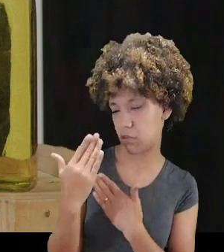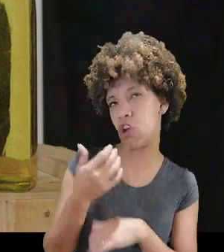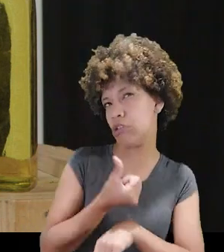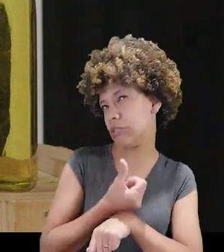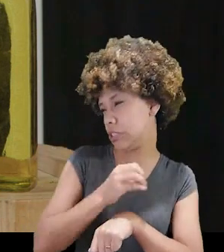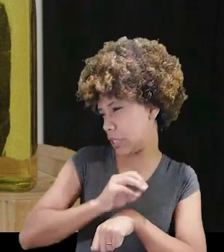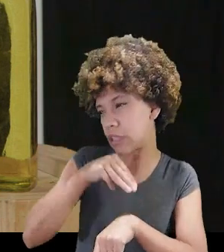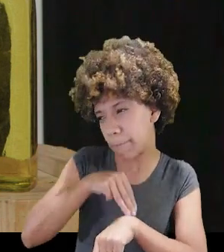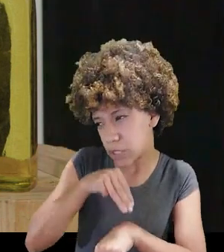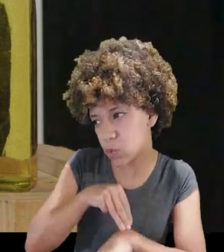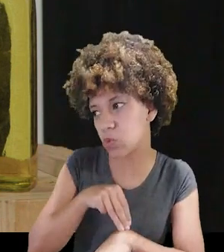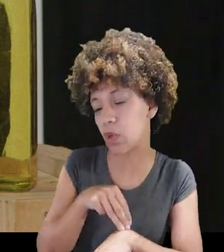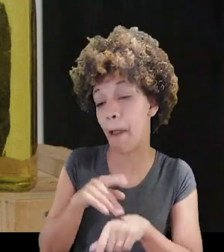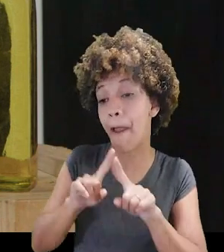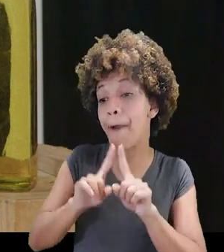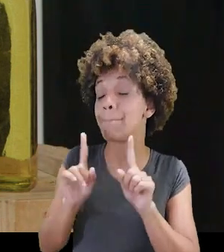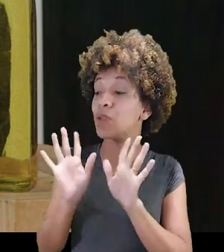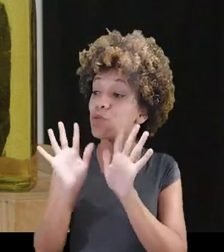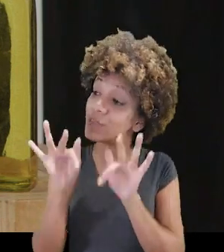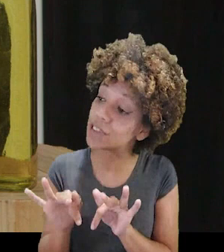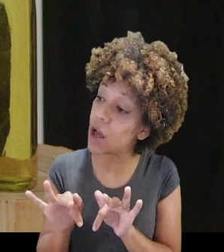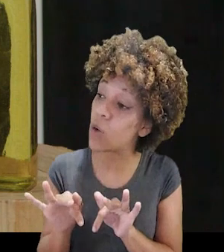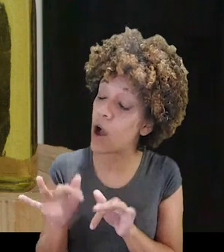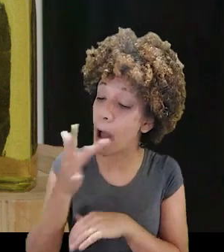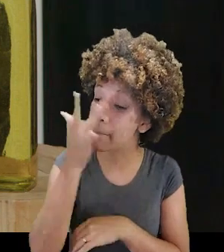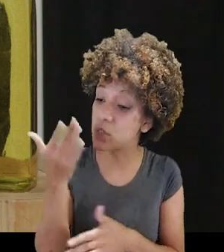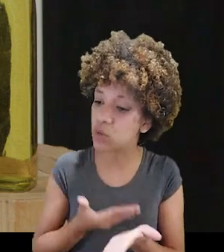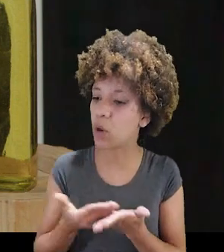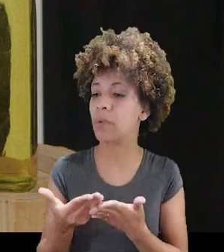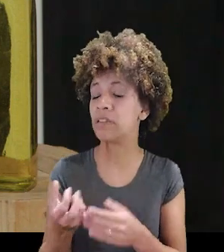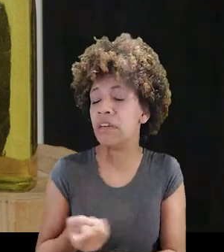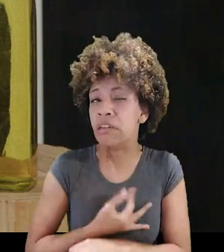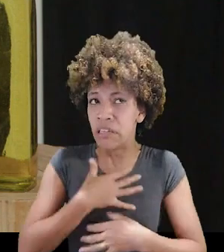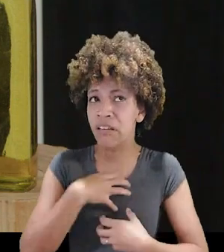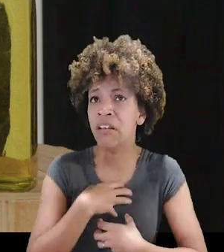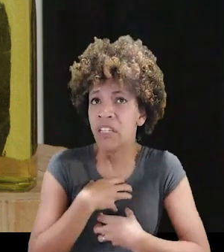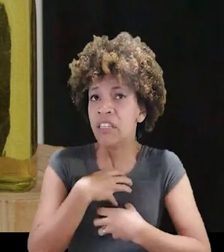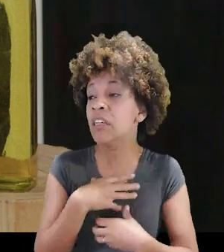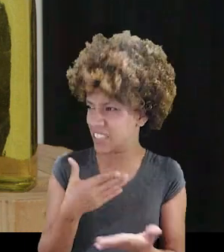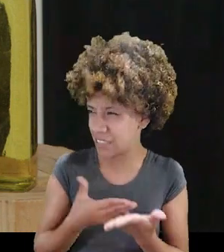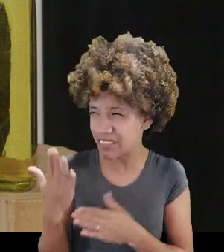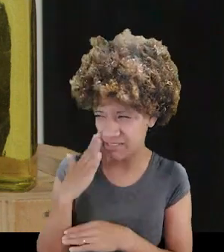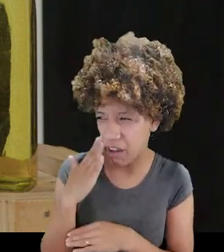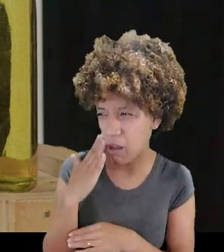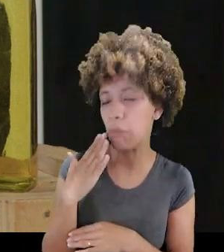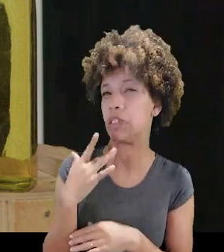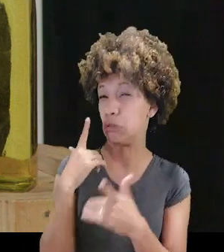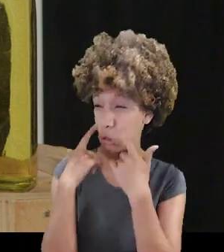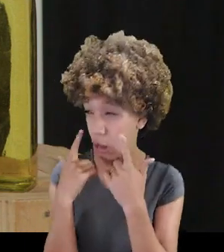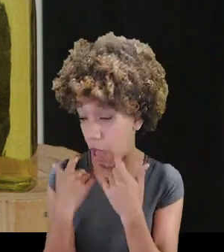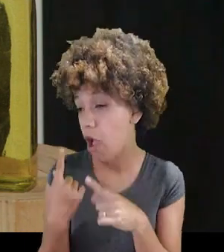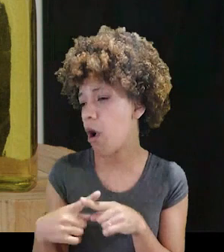60 minutos, mas no final a pessoa começa a ficar mais emotiva, ela começa a ficar mais